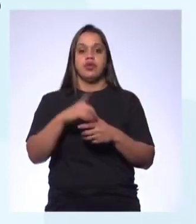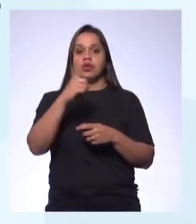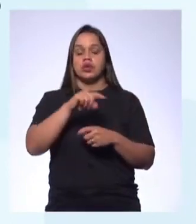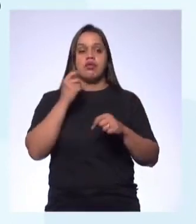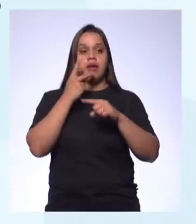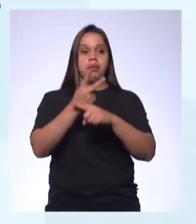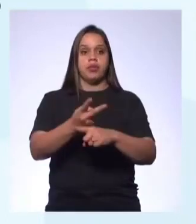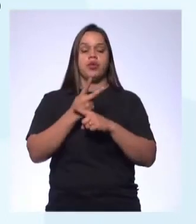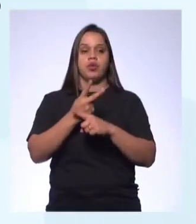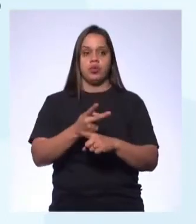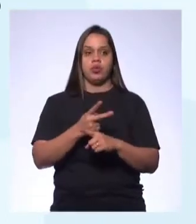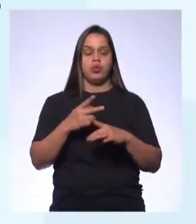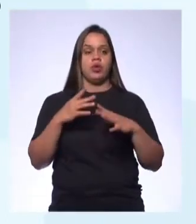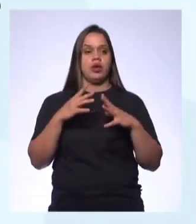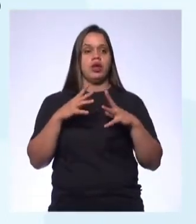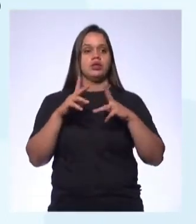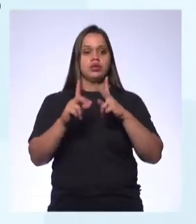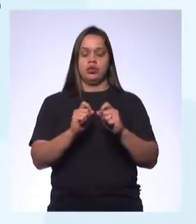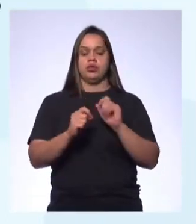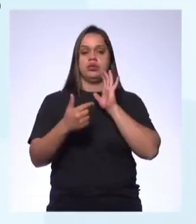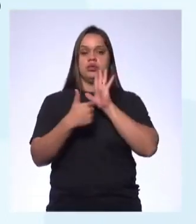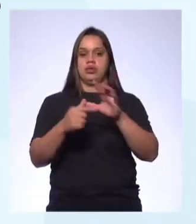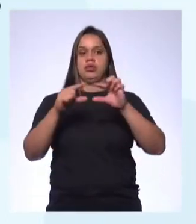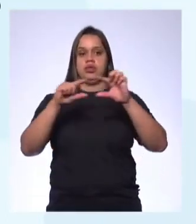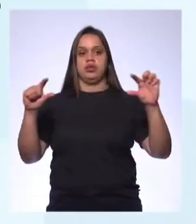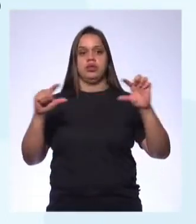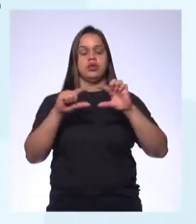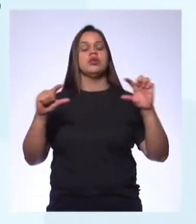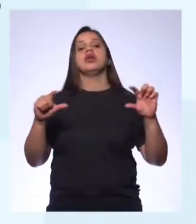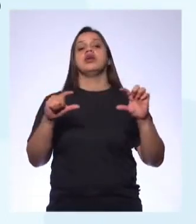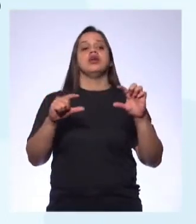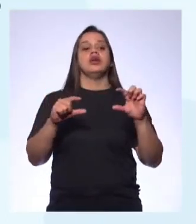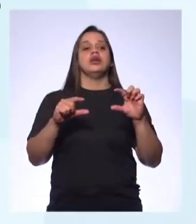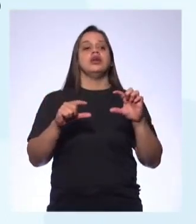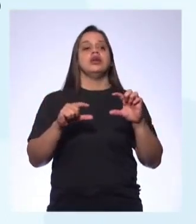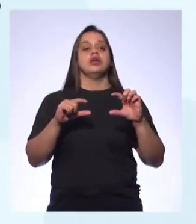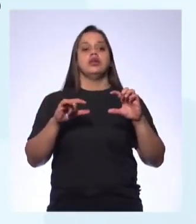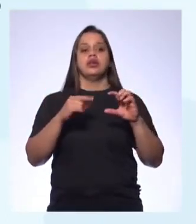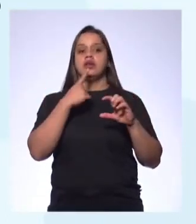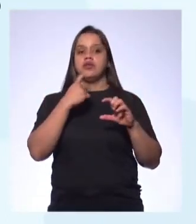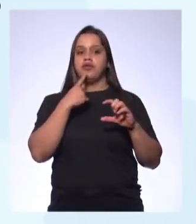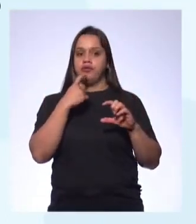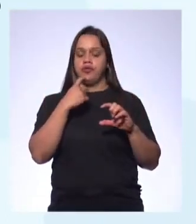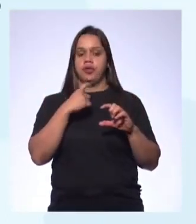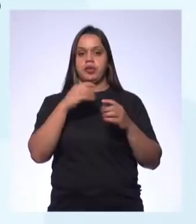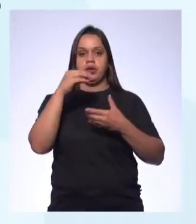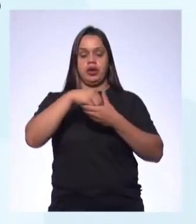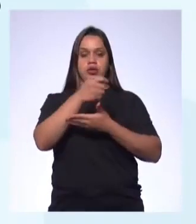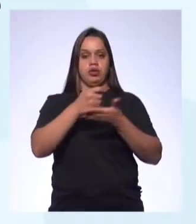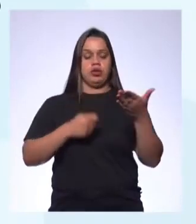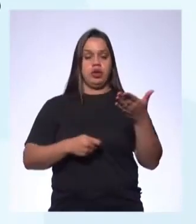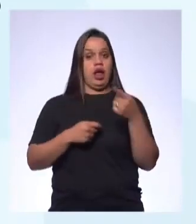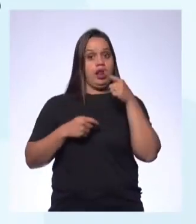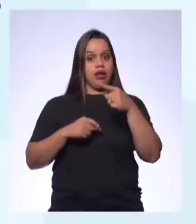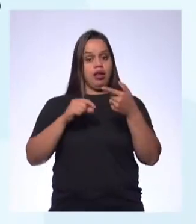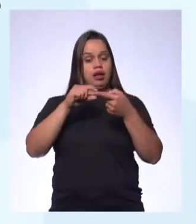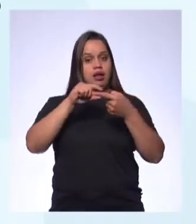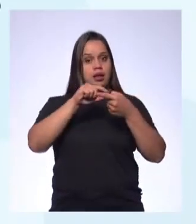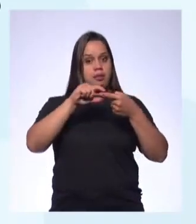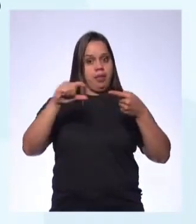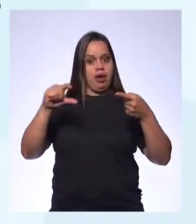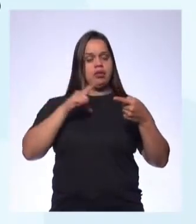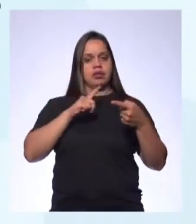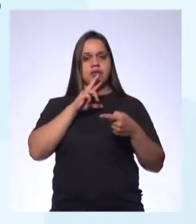procurar aquela expressão The fast urbanization process No texto E ali Naquele parágrafo Vai estar a